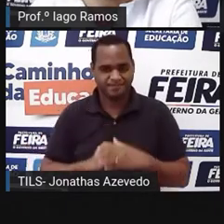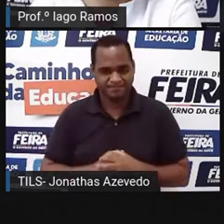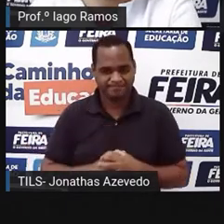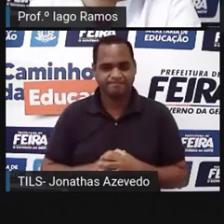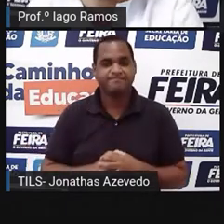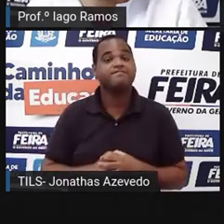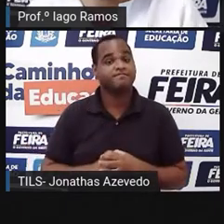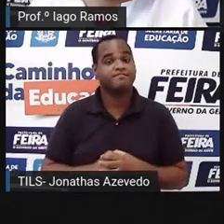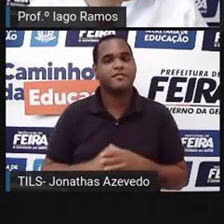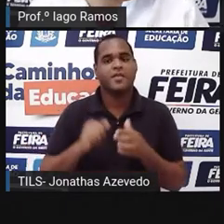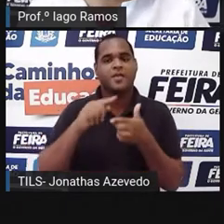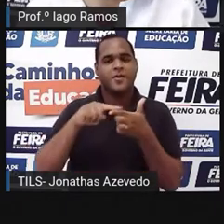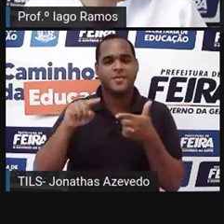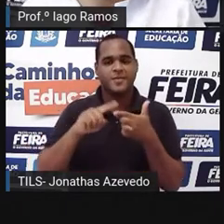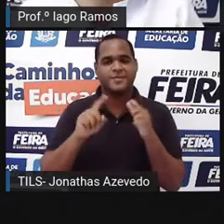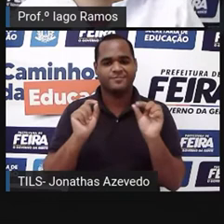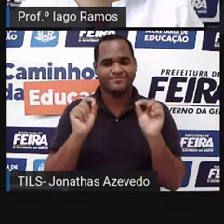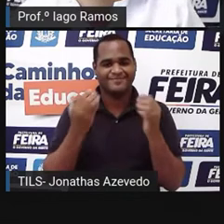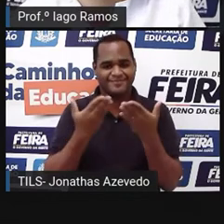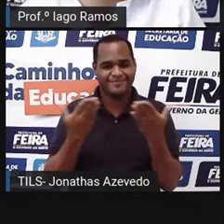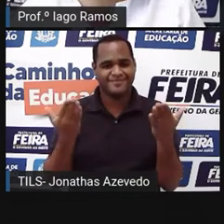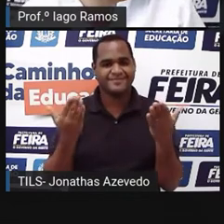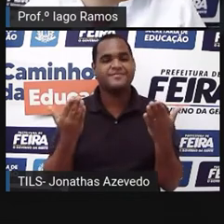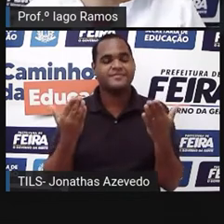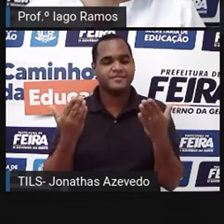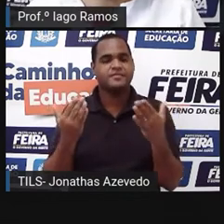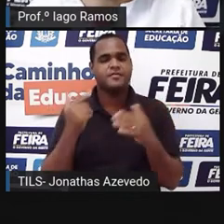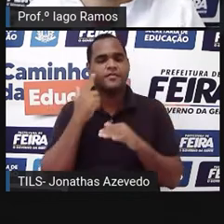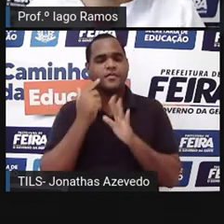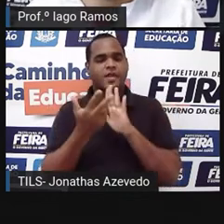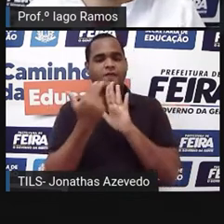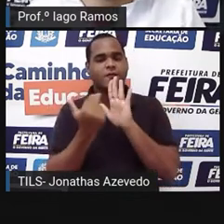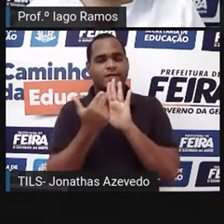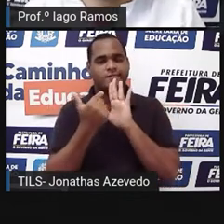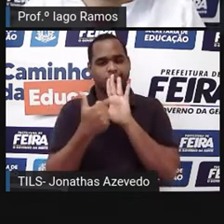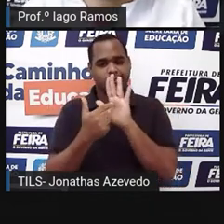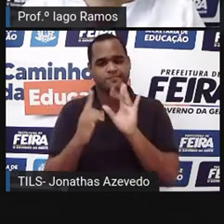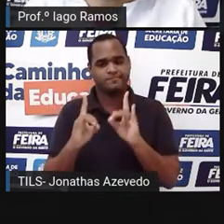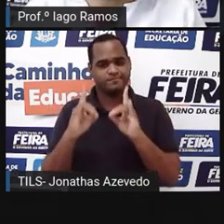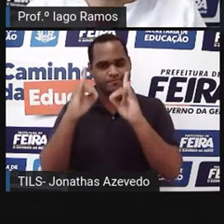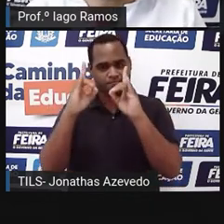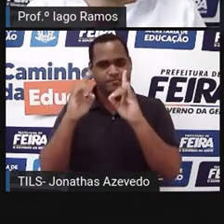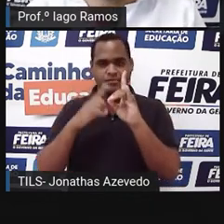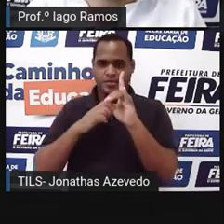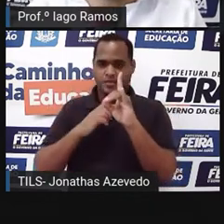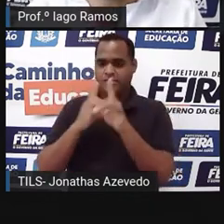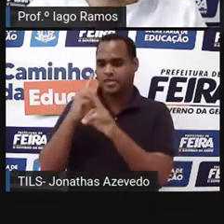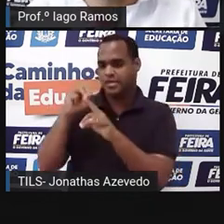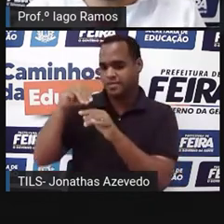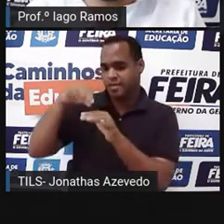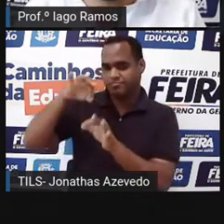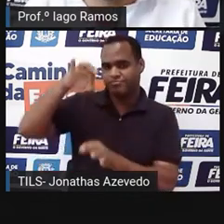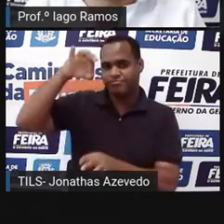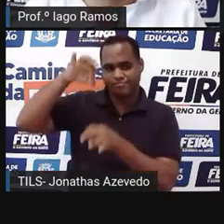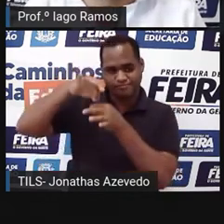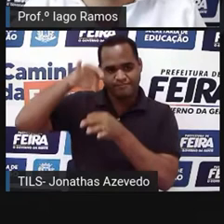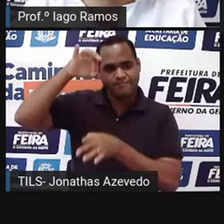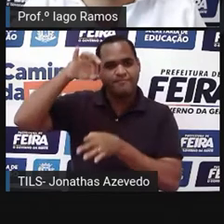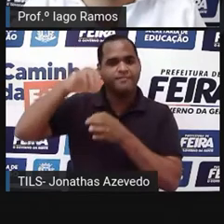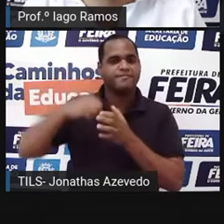Então, o problema é esse aqui, olha só. A figura mostra um edifício que tem 15 metros de altura.